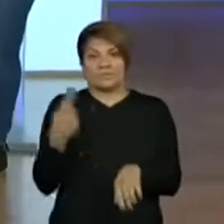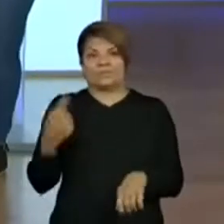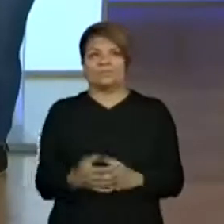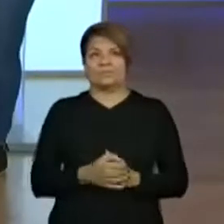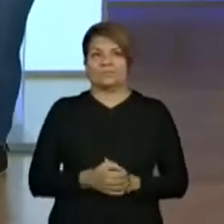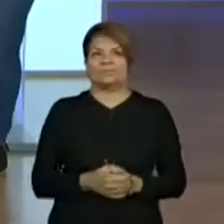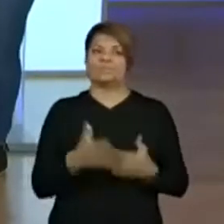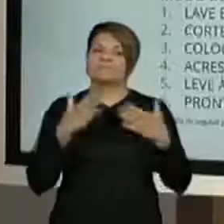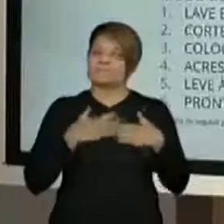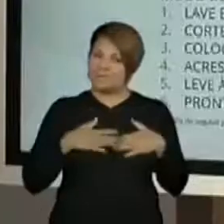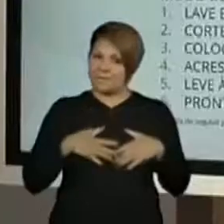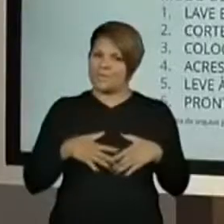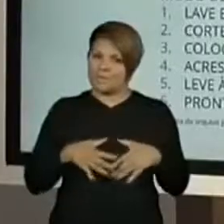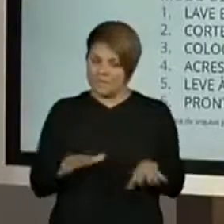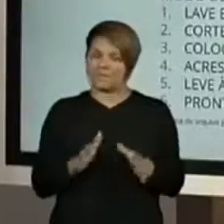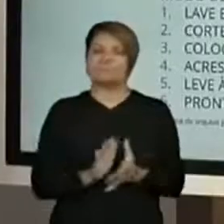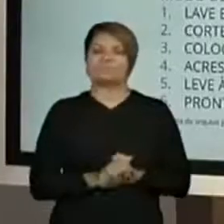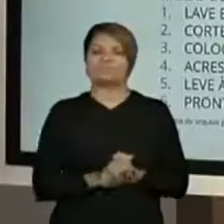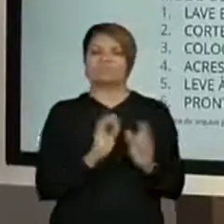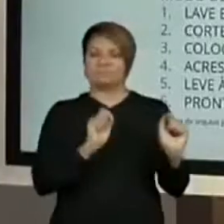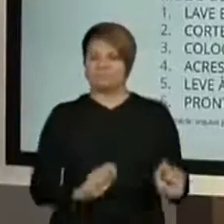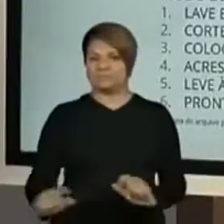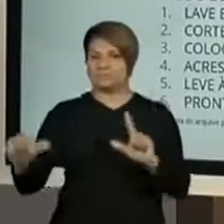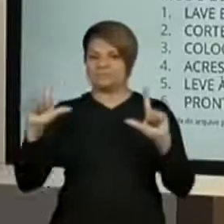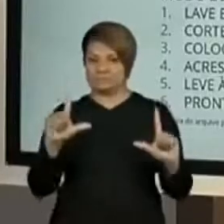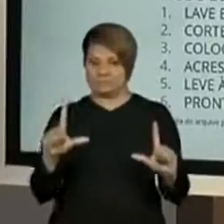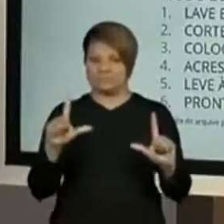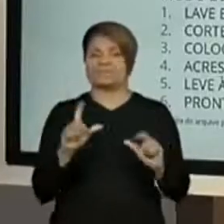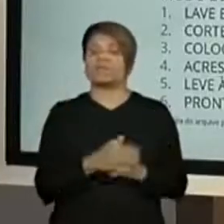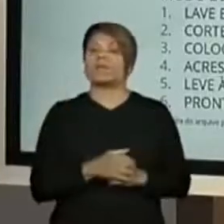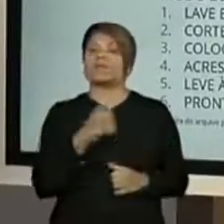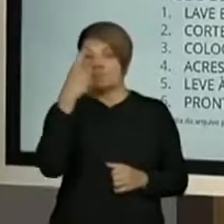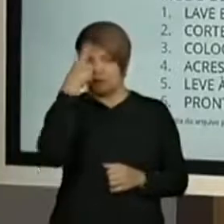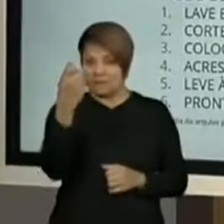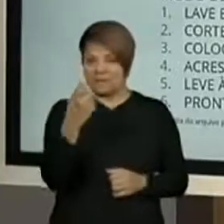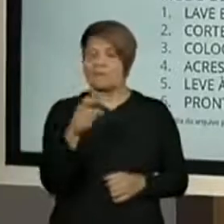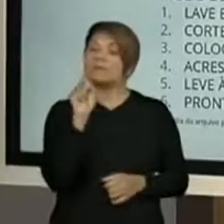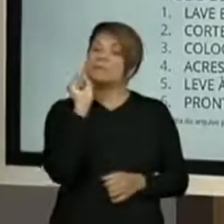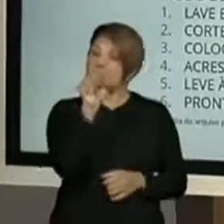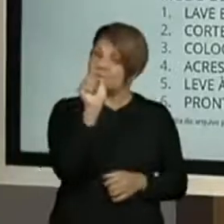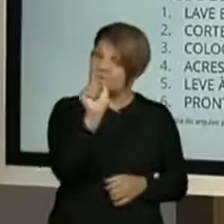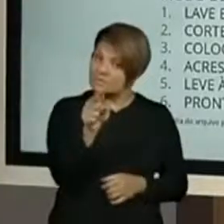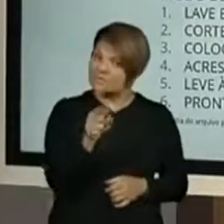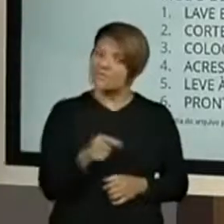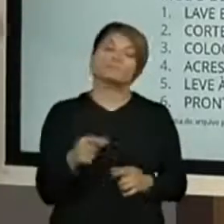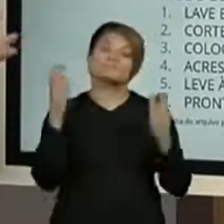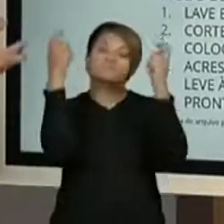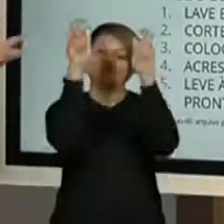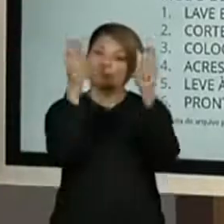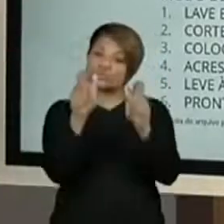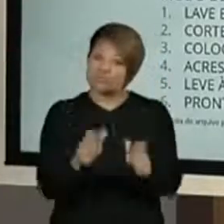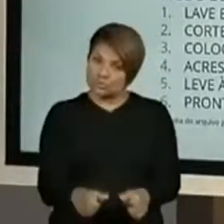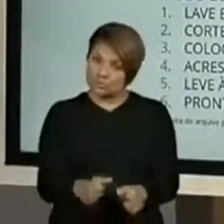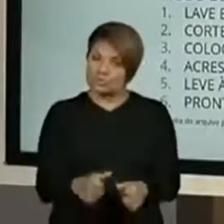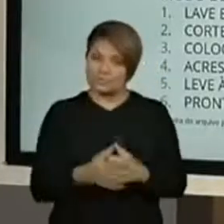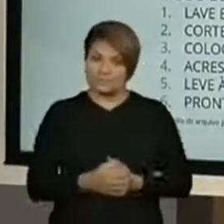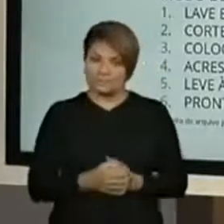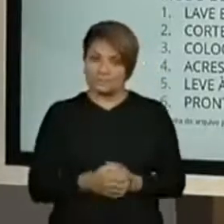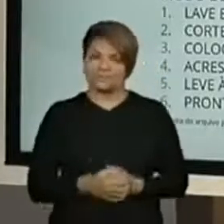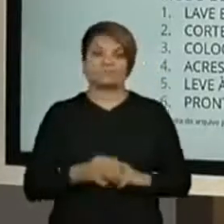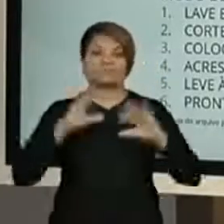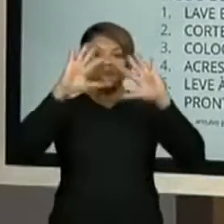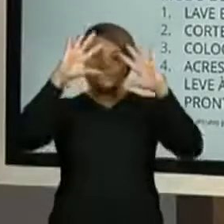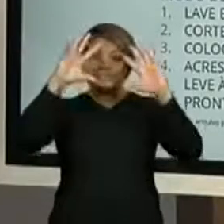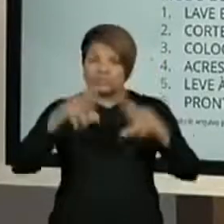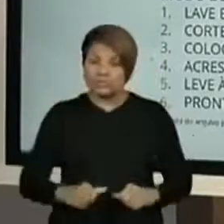Muita calma, a gente vai colocar aí tela cheia para vocês. A ideia é que vocês olhem para a estrutura. Para o que é isso? Para